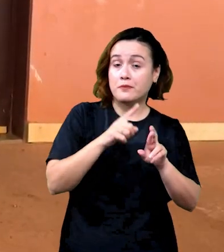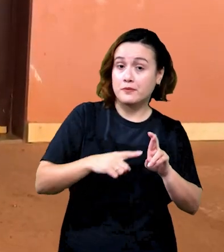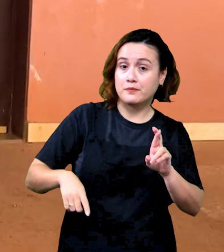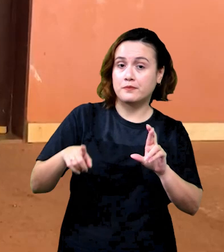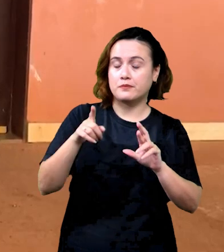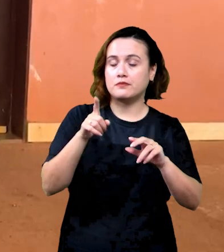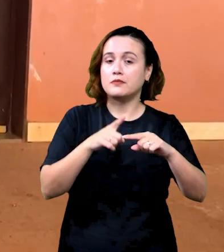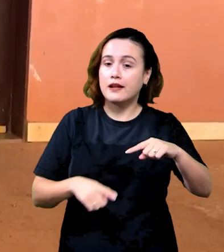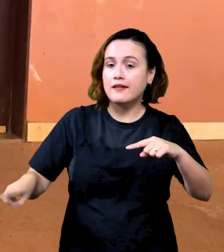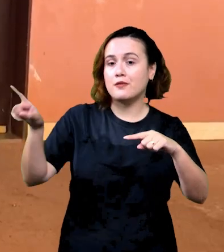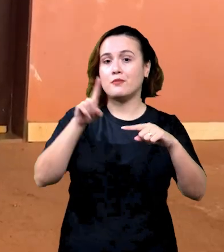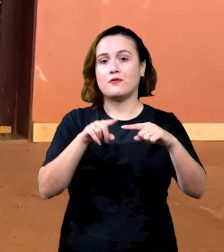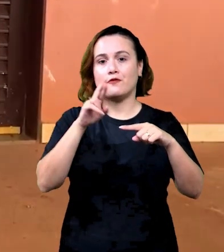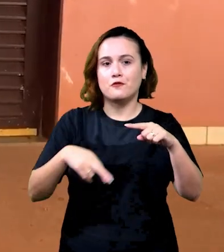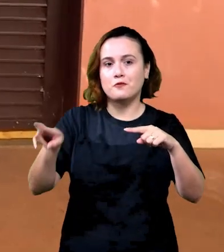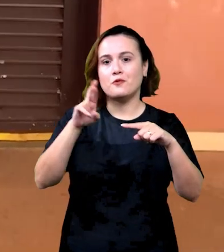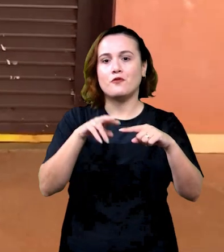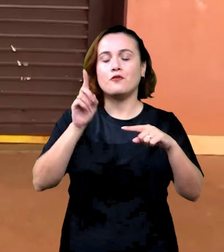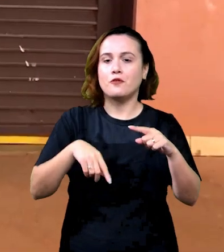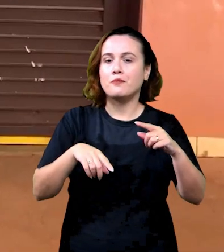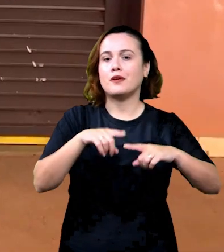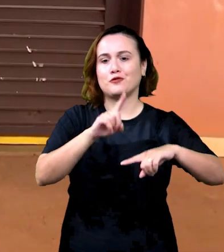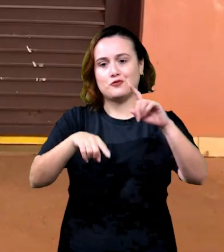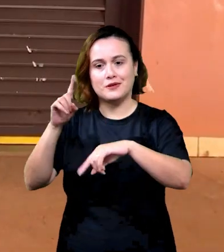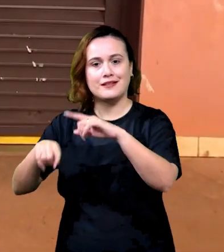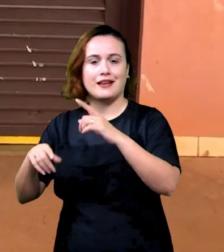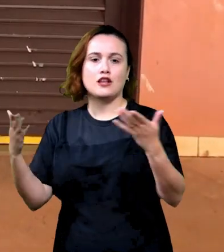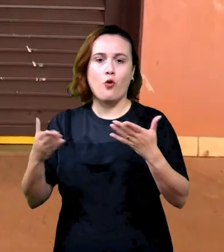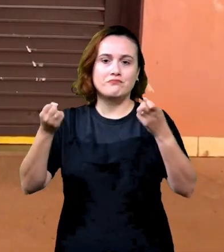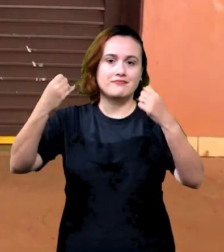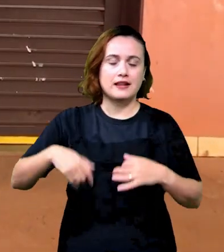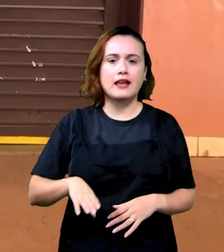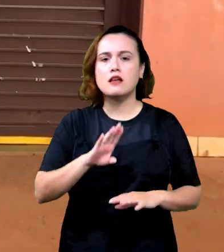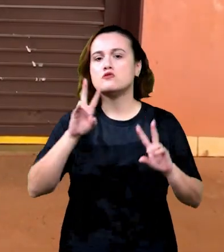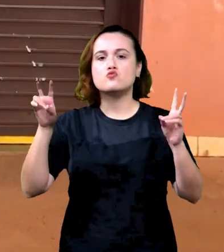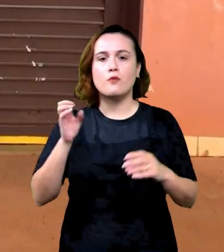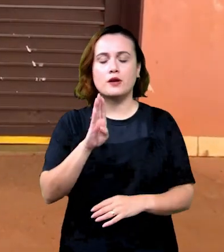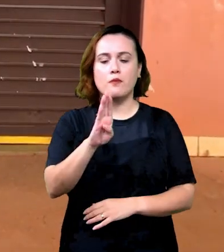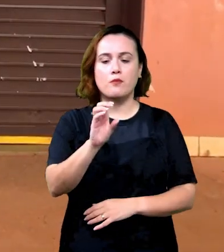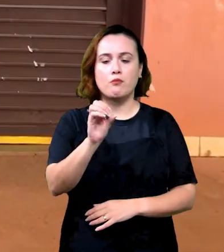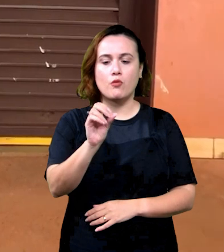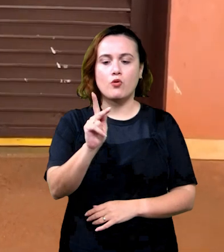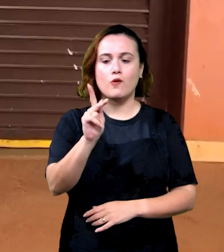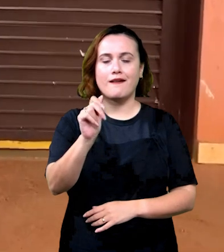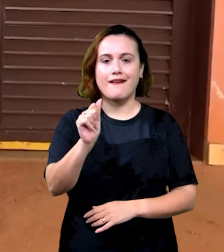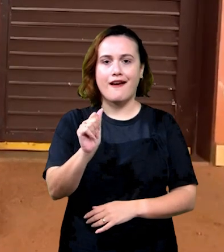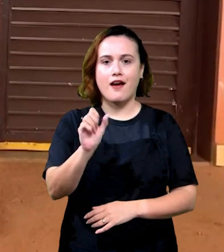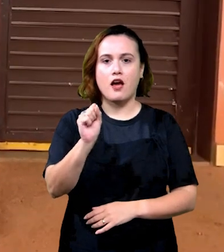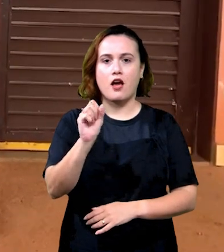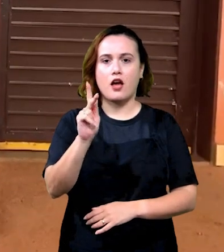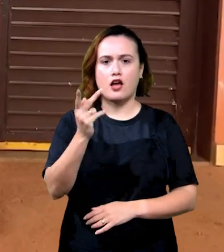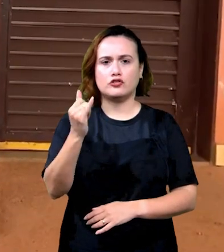e hoje eu vou falar um pouquinho sobre o Bokashi e o Bokashi em si ele é um composto,